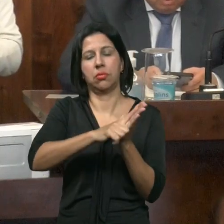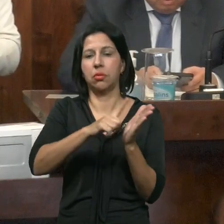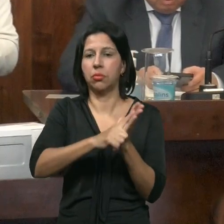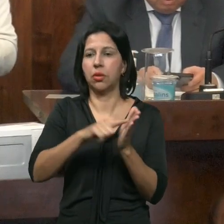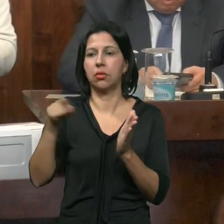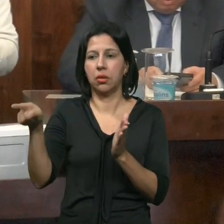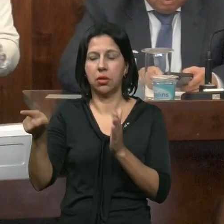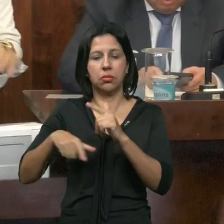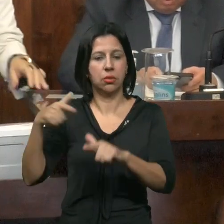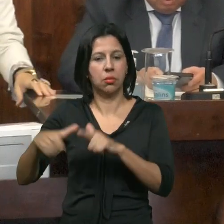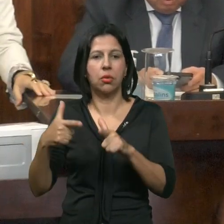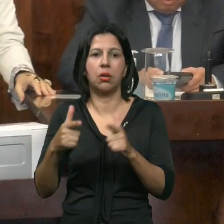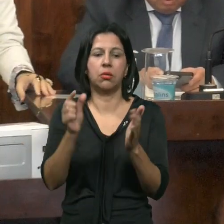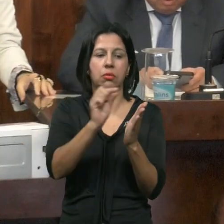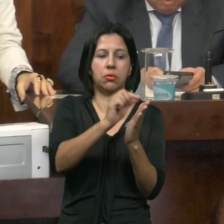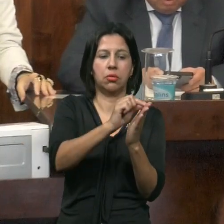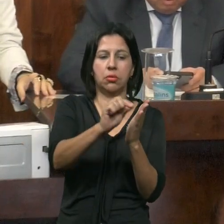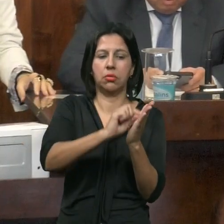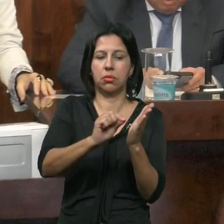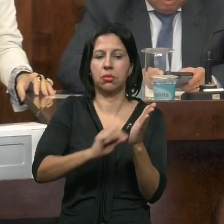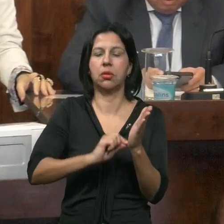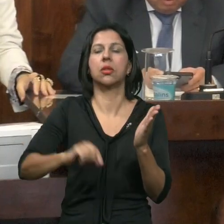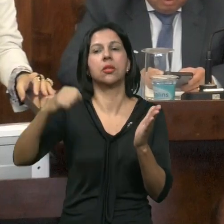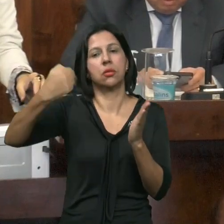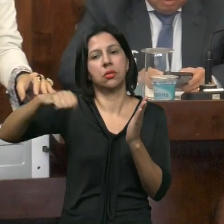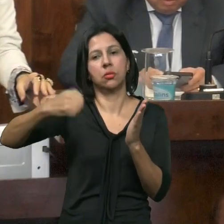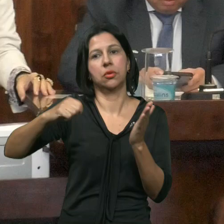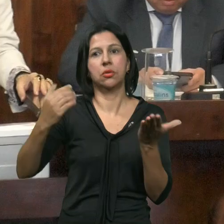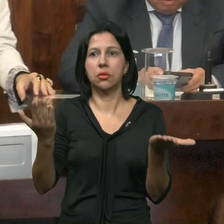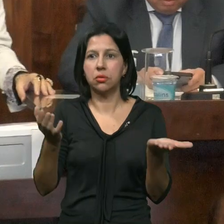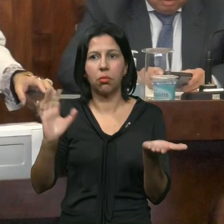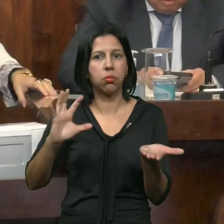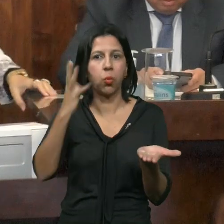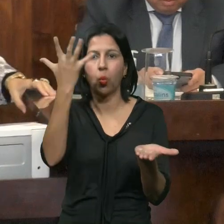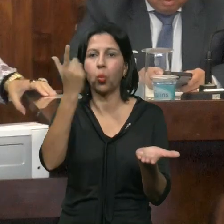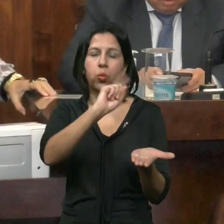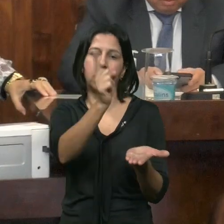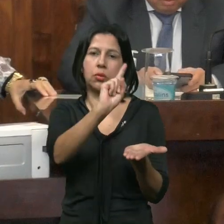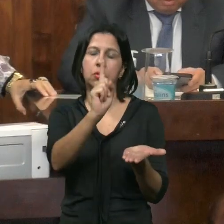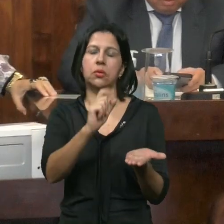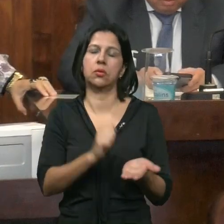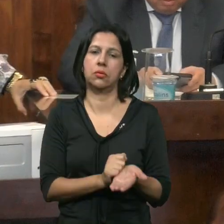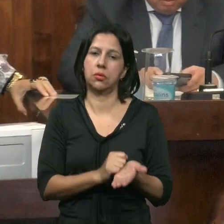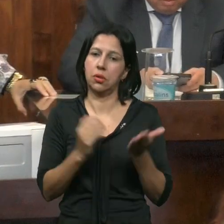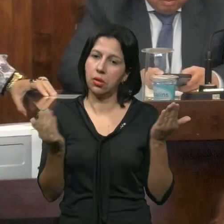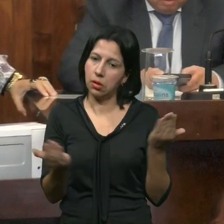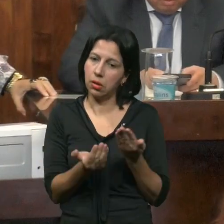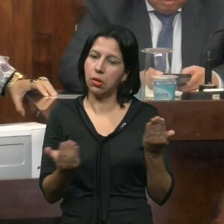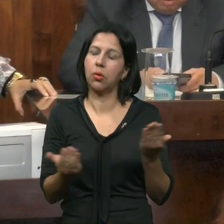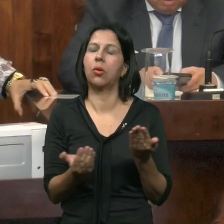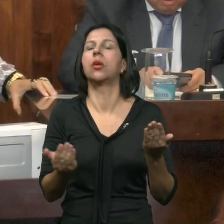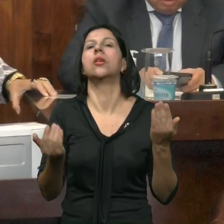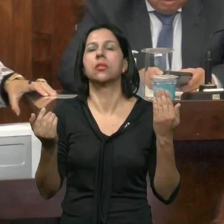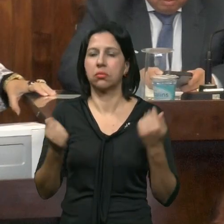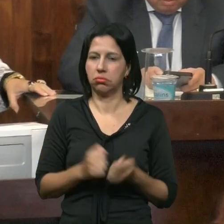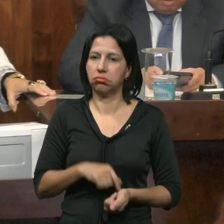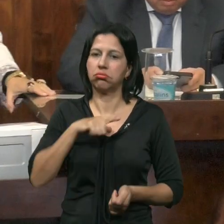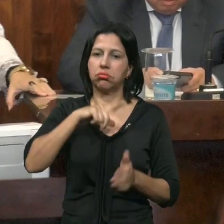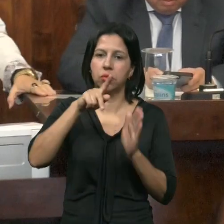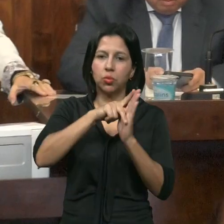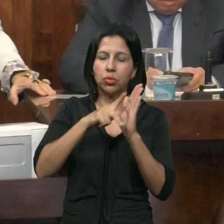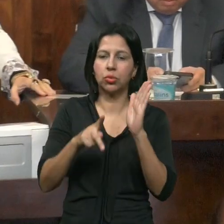compromisso Era esse Todos nós aqui Somos testemunhas E isso não aconteceu Aí agora Houve esse projeto